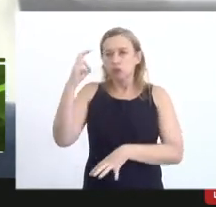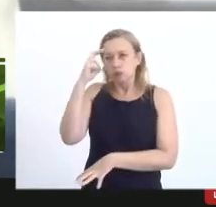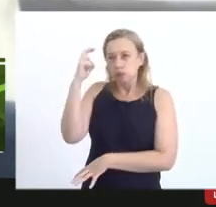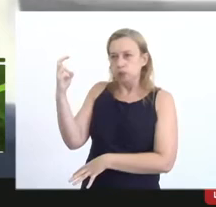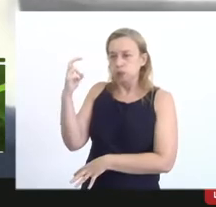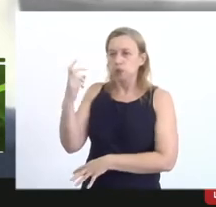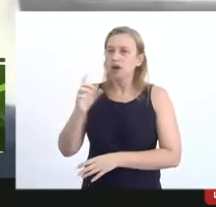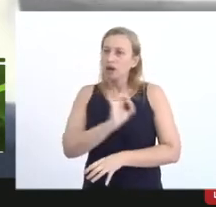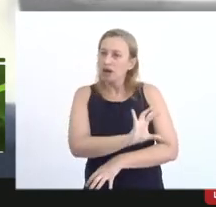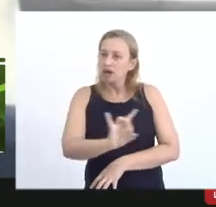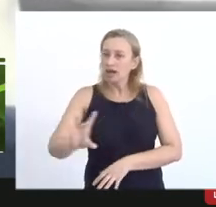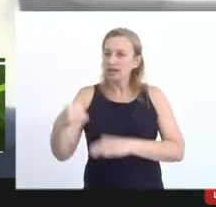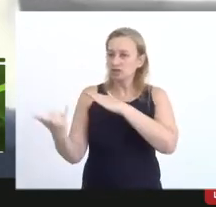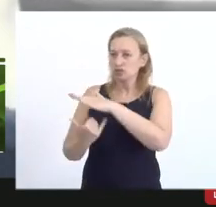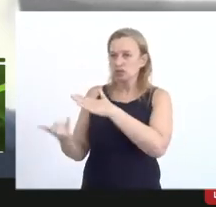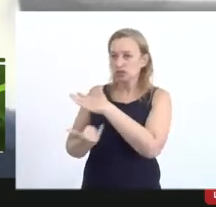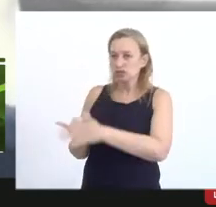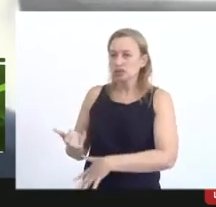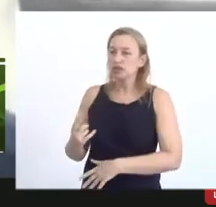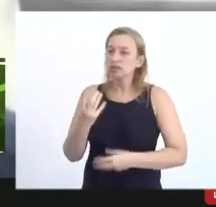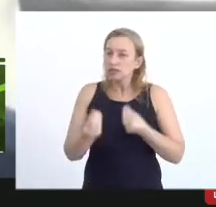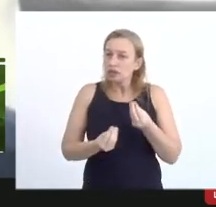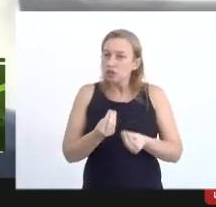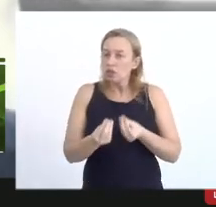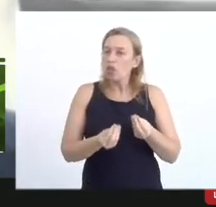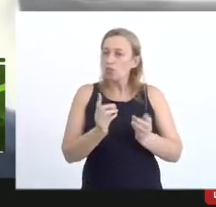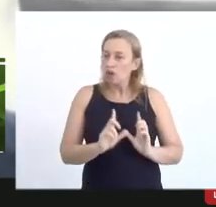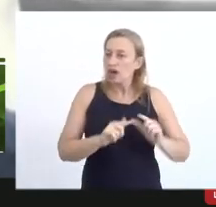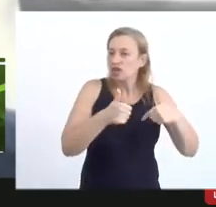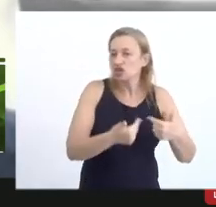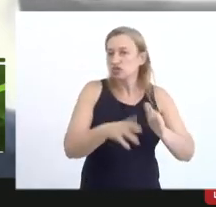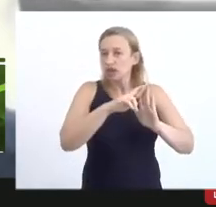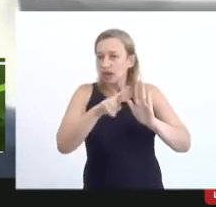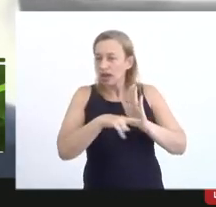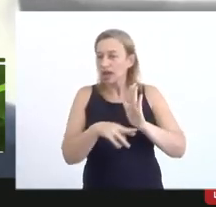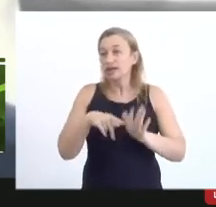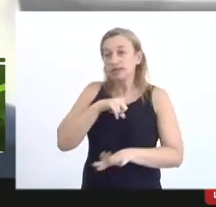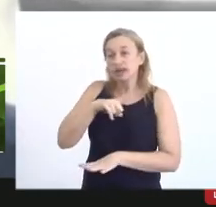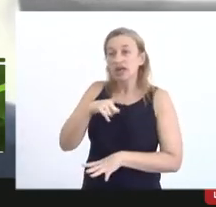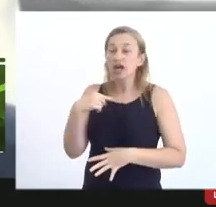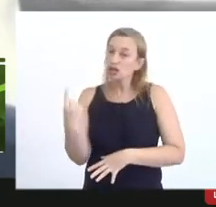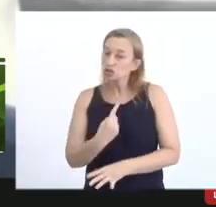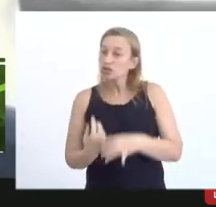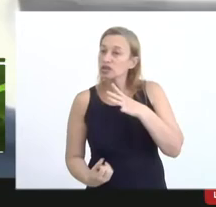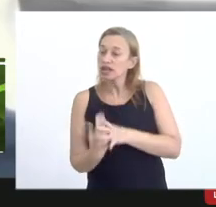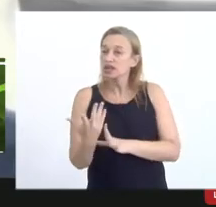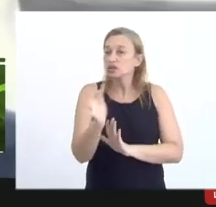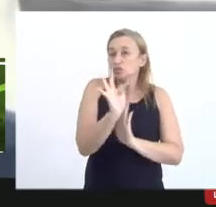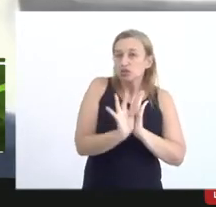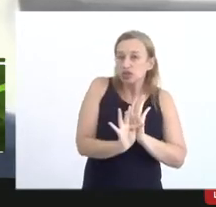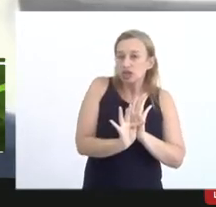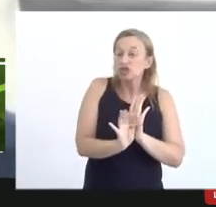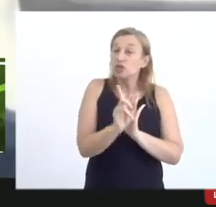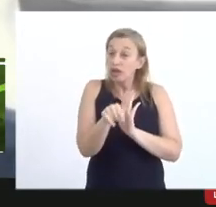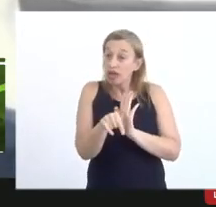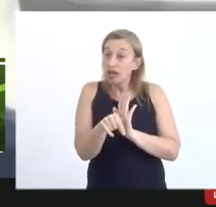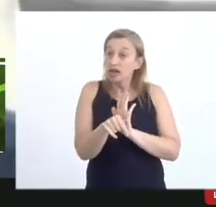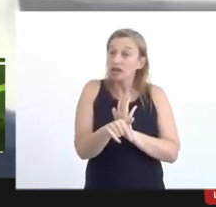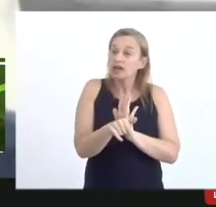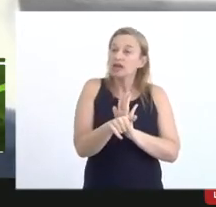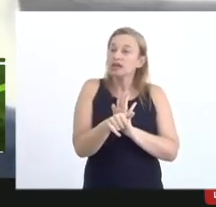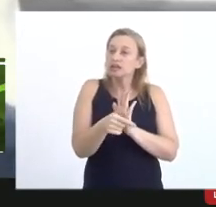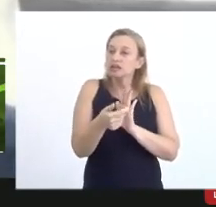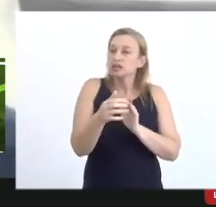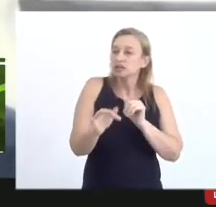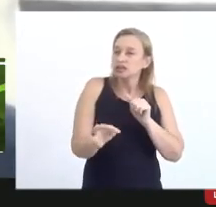instituição você tem um jeito de operar e tem regras próprias então a nossa construção do TCE foi pensou nisso a SEC